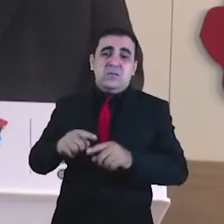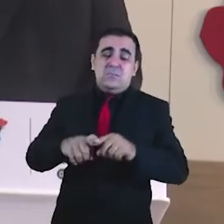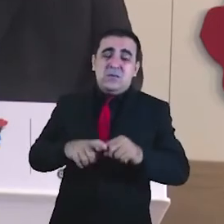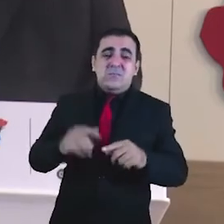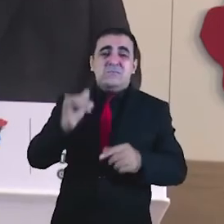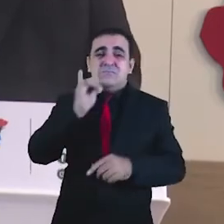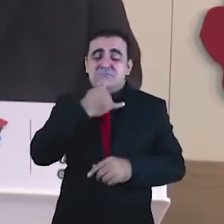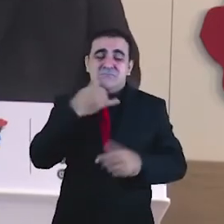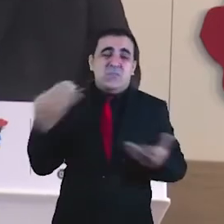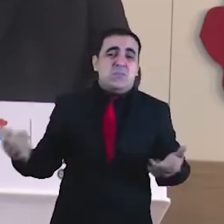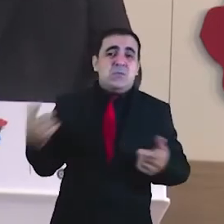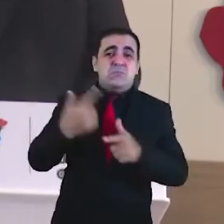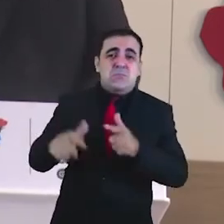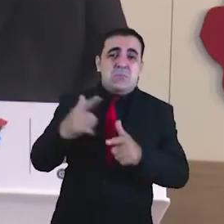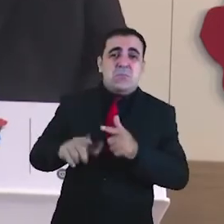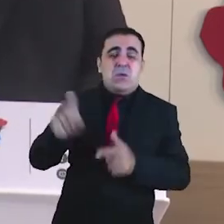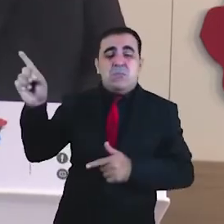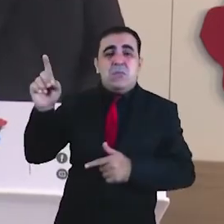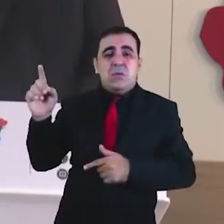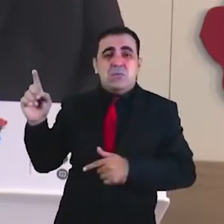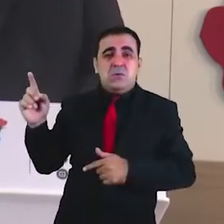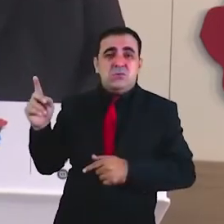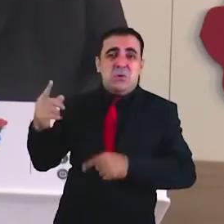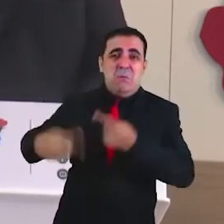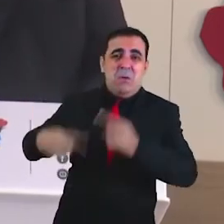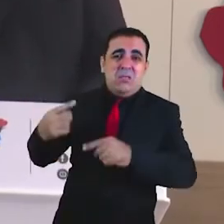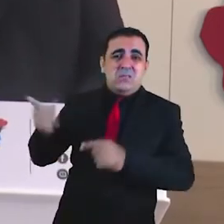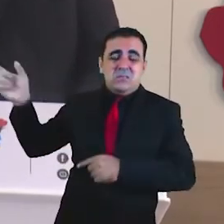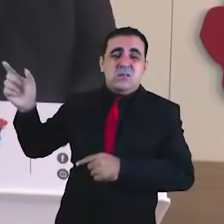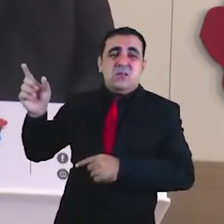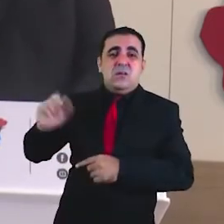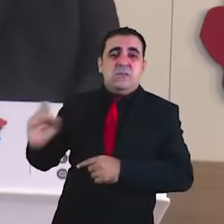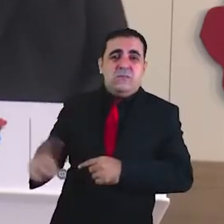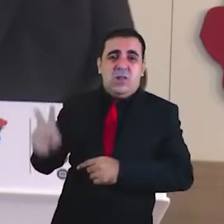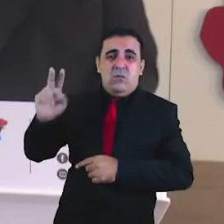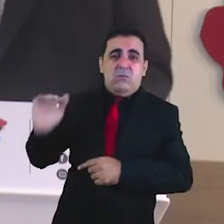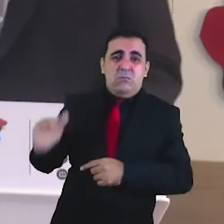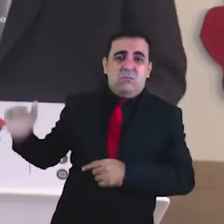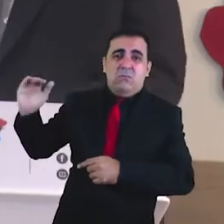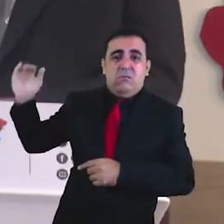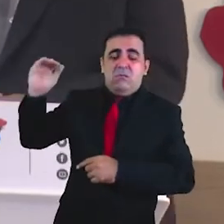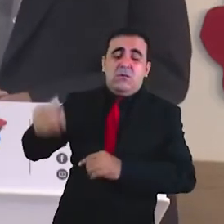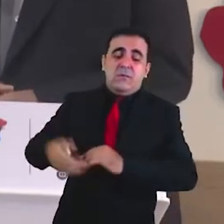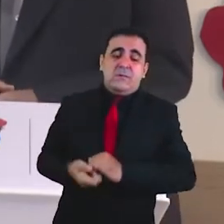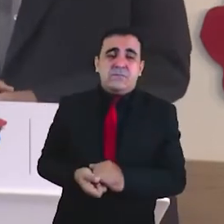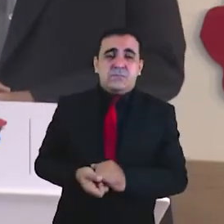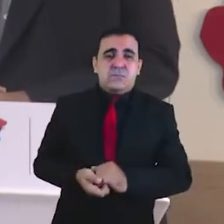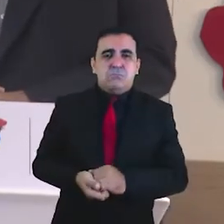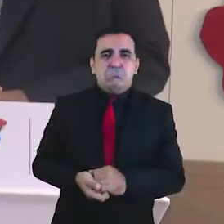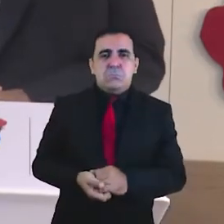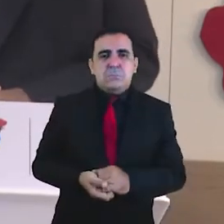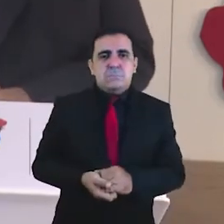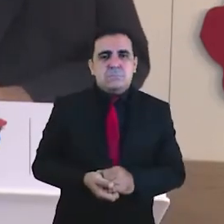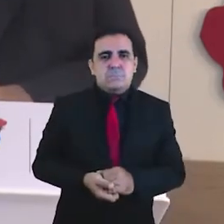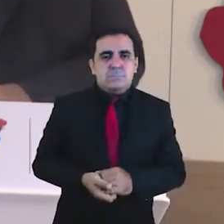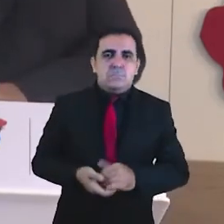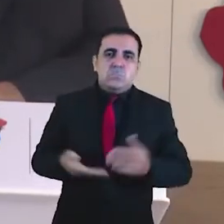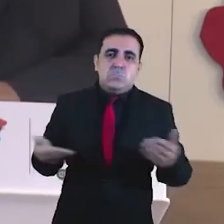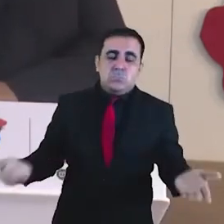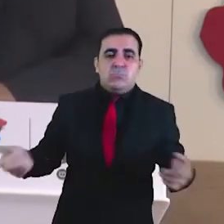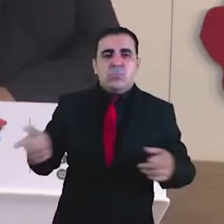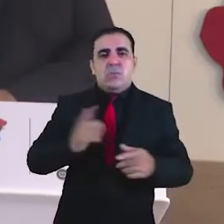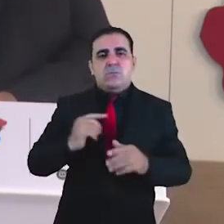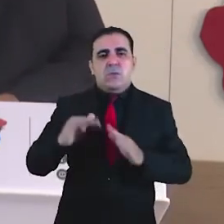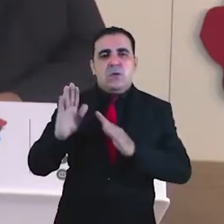programa Cidade Empreendedora, em parceria com o Serviço de Apoio às Micro e Pequenas Empresas, o SEBRAE. Nós